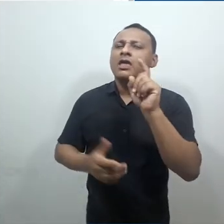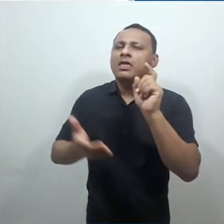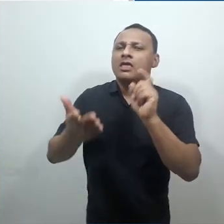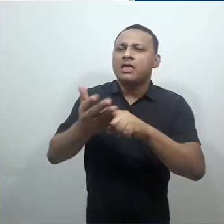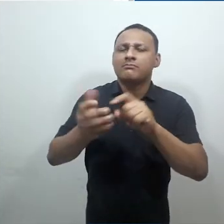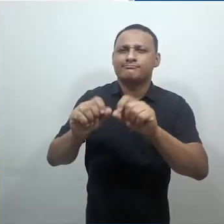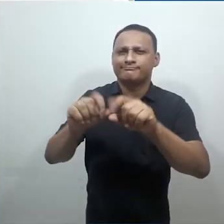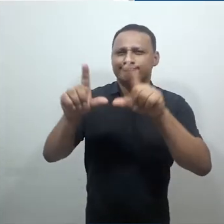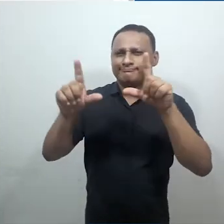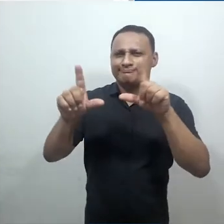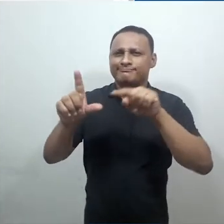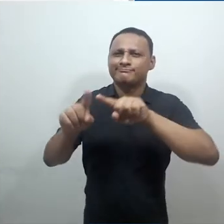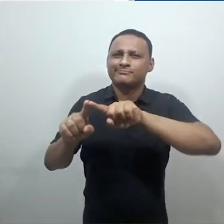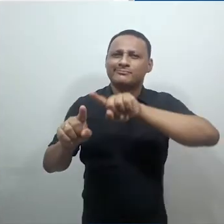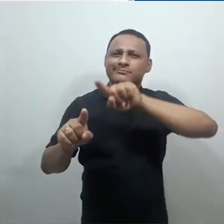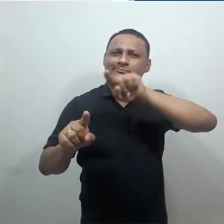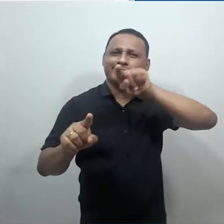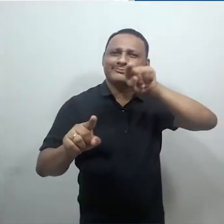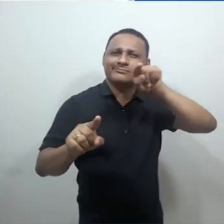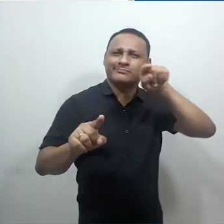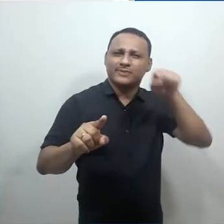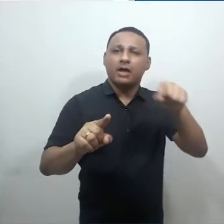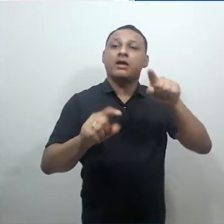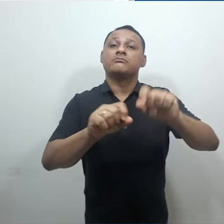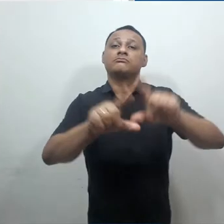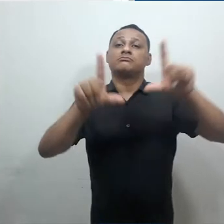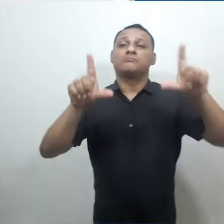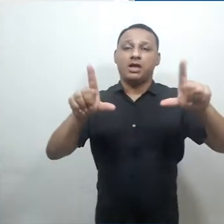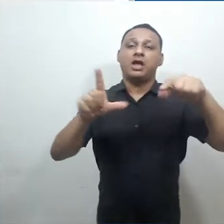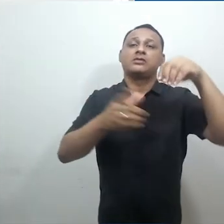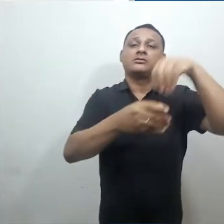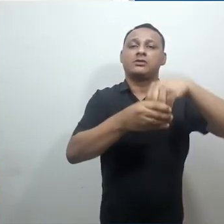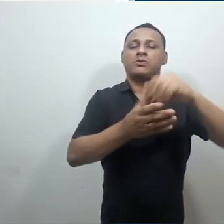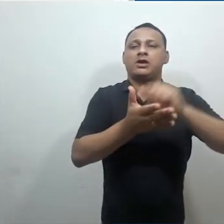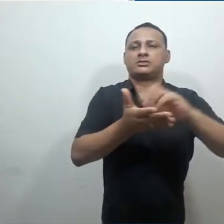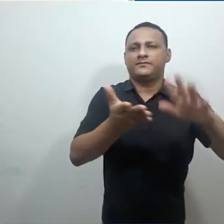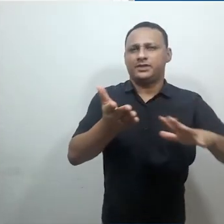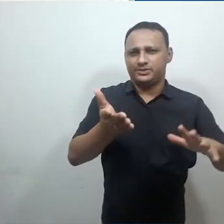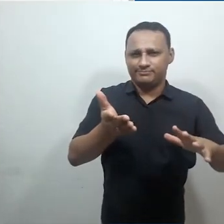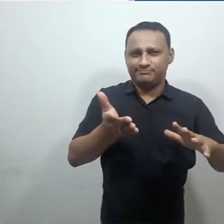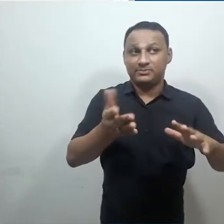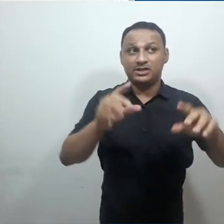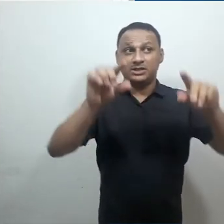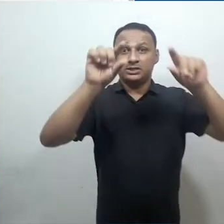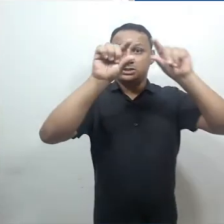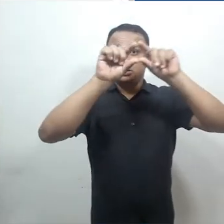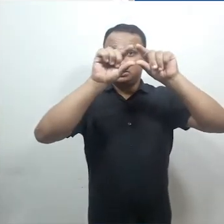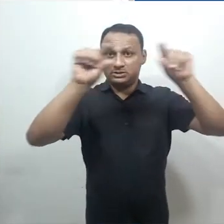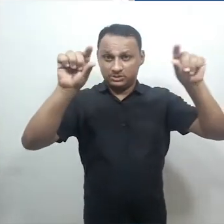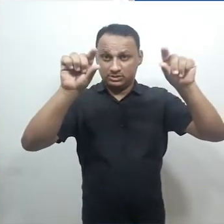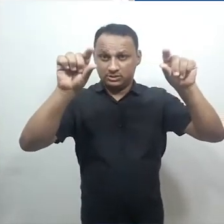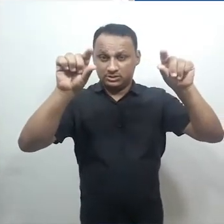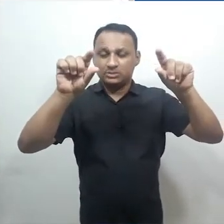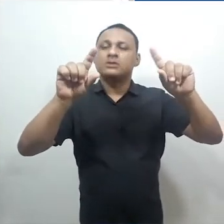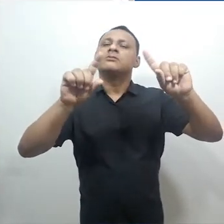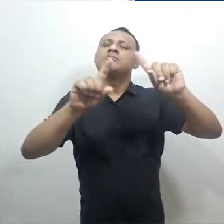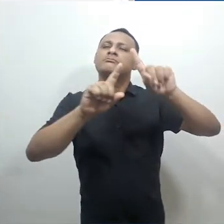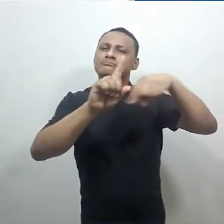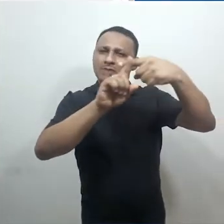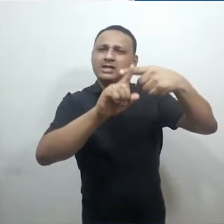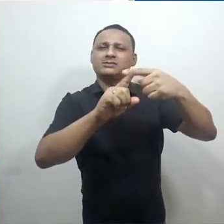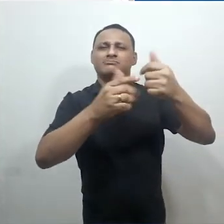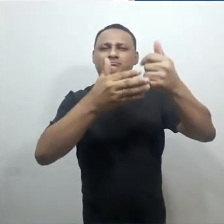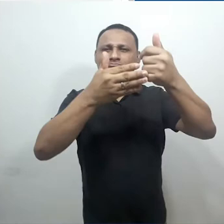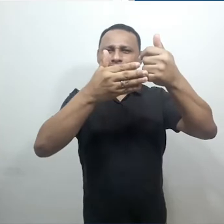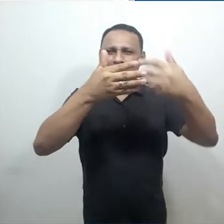enviado para a página da atividade tarefa. A seguir, temos o título da atividade, bem